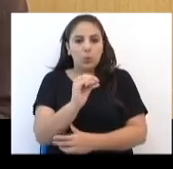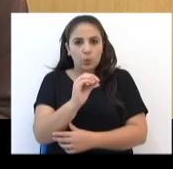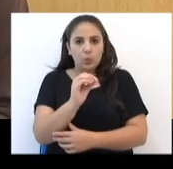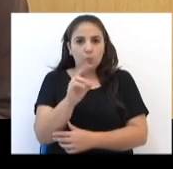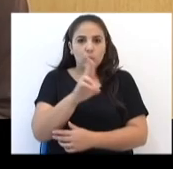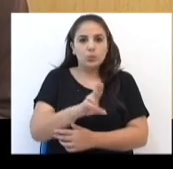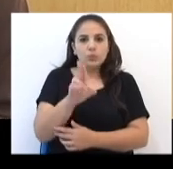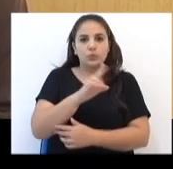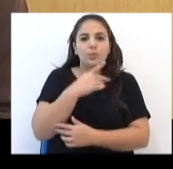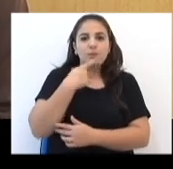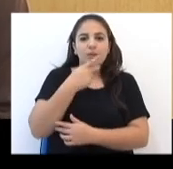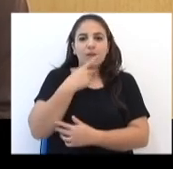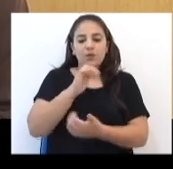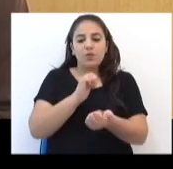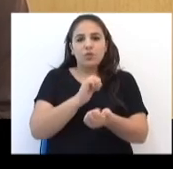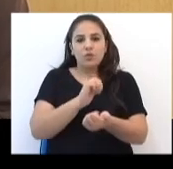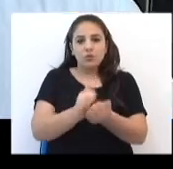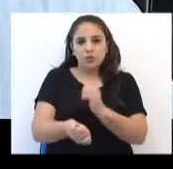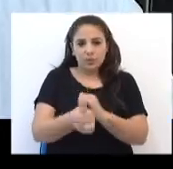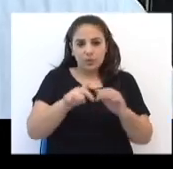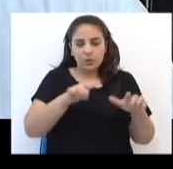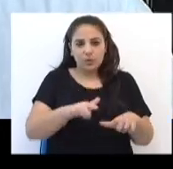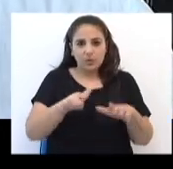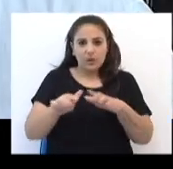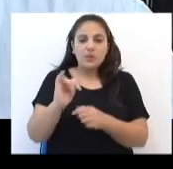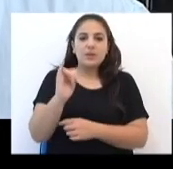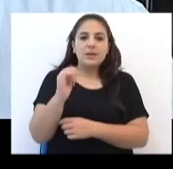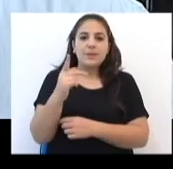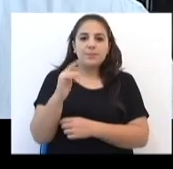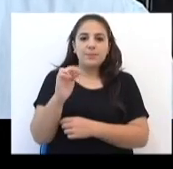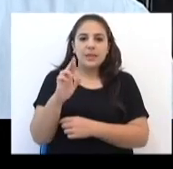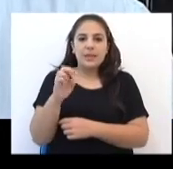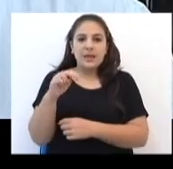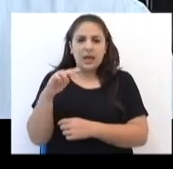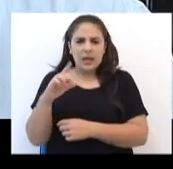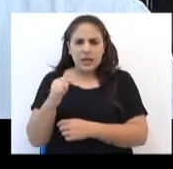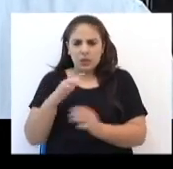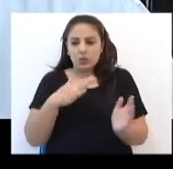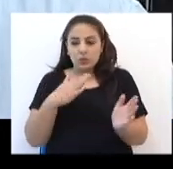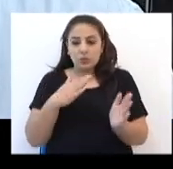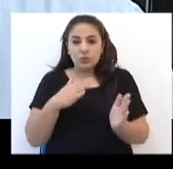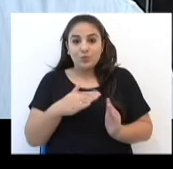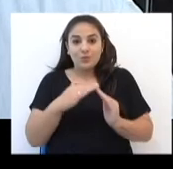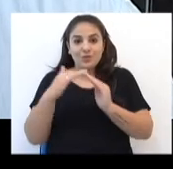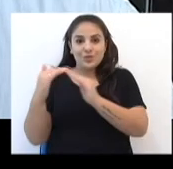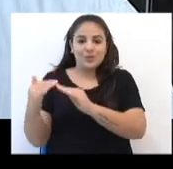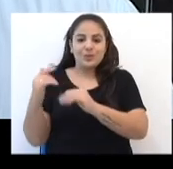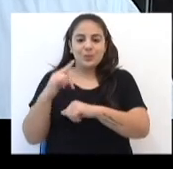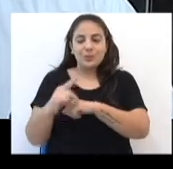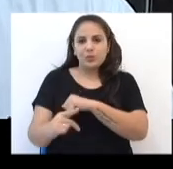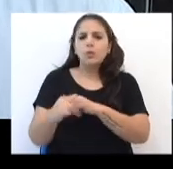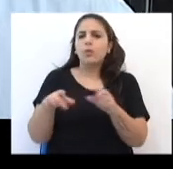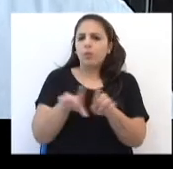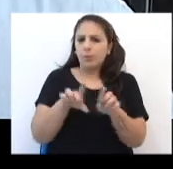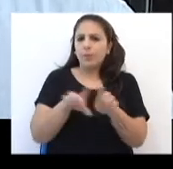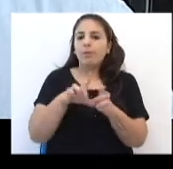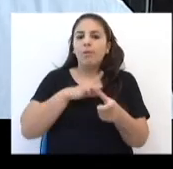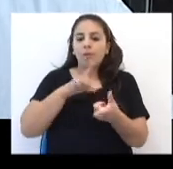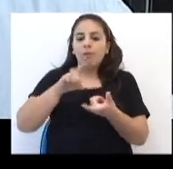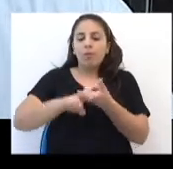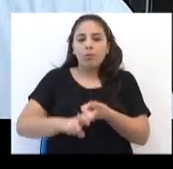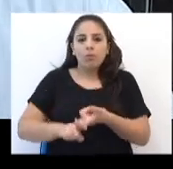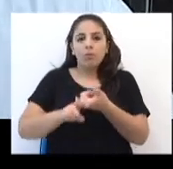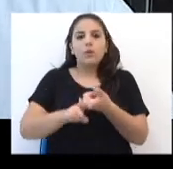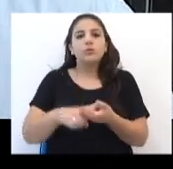tribuna para ressaltar o futebol local. O Ipiranga aqui, nosso vizinho aqui de Passo Fundo, também está